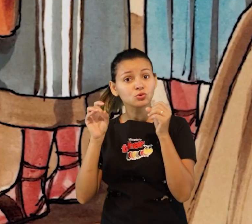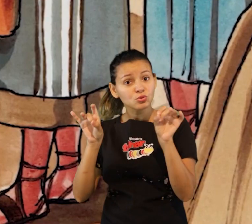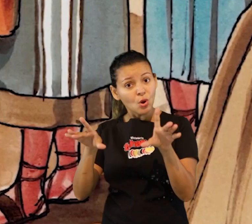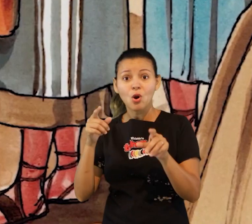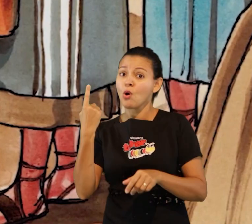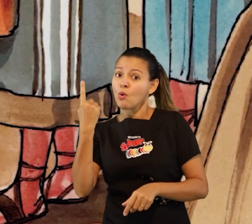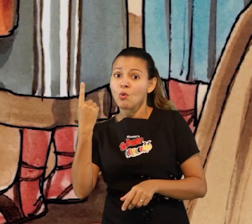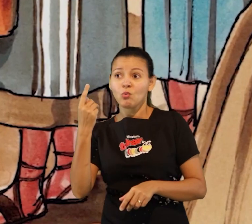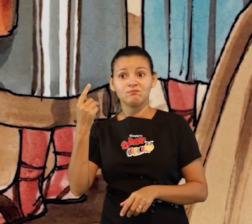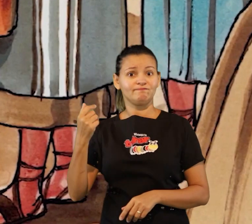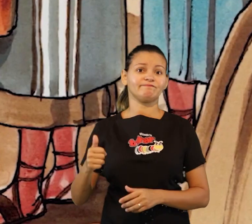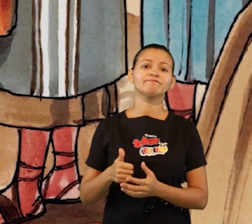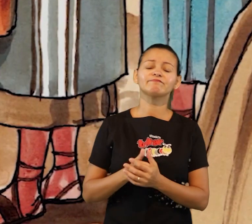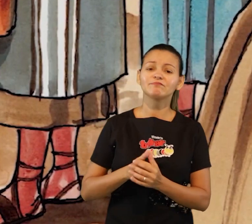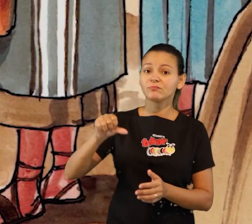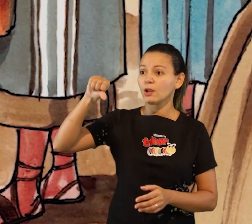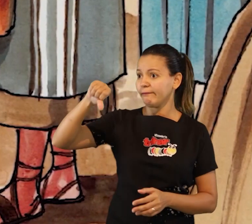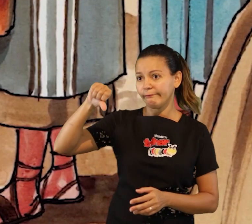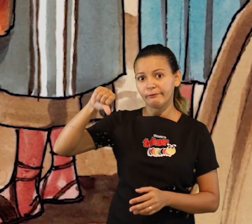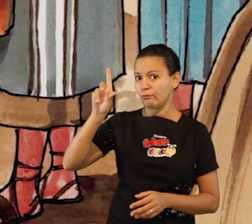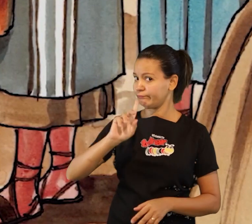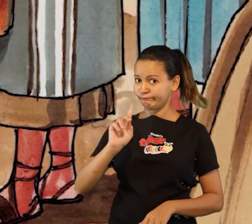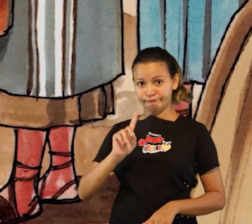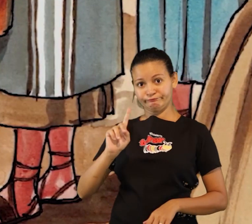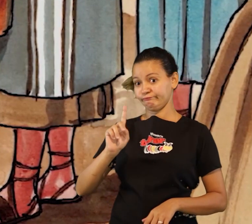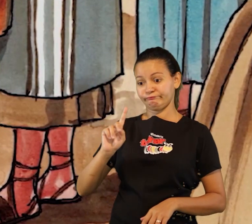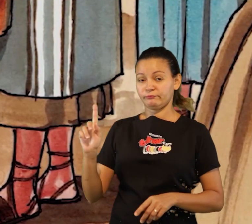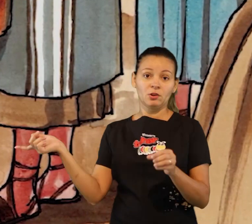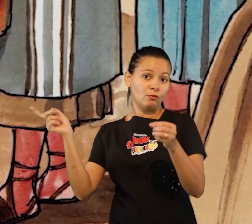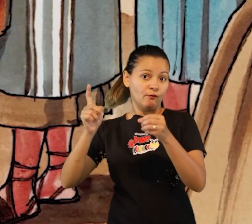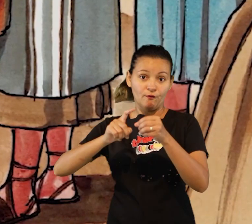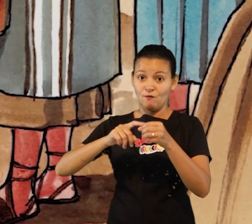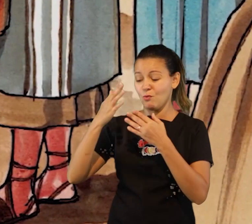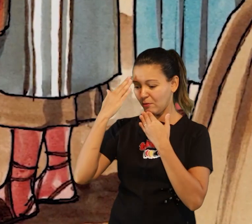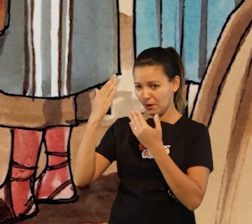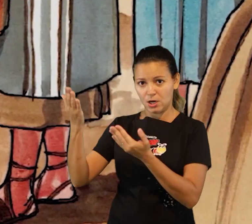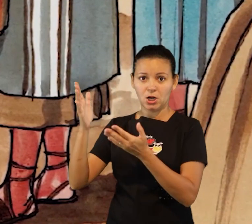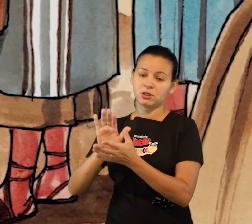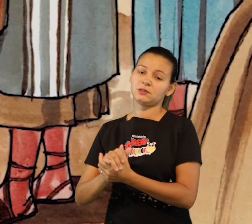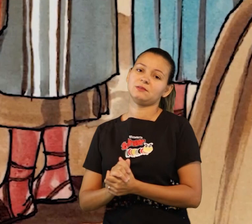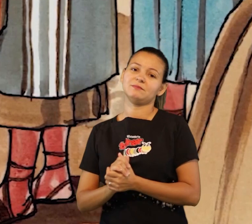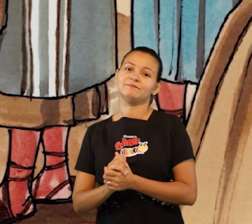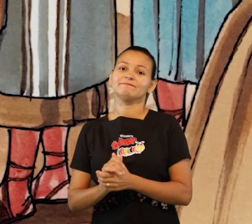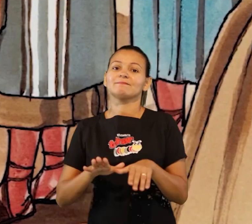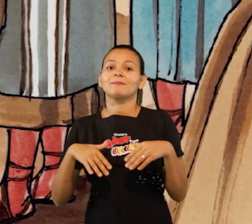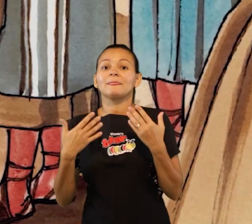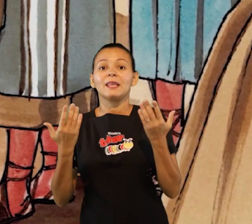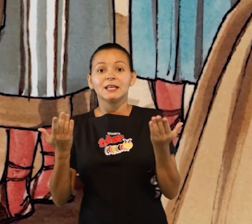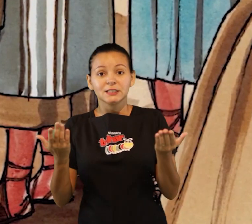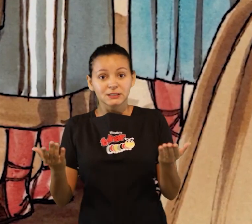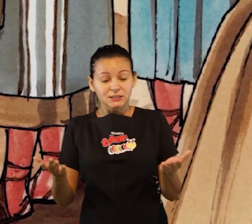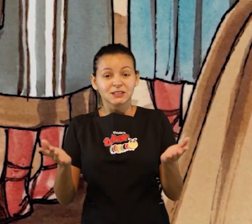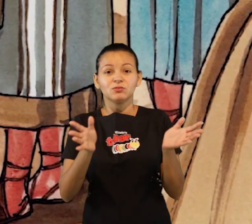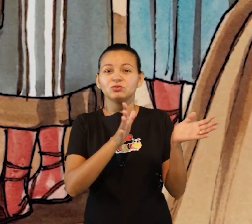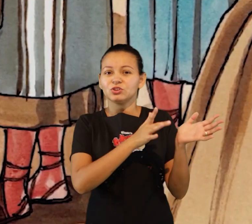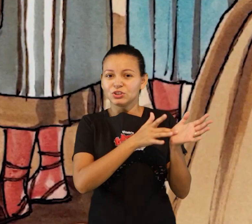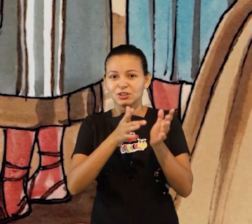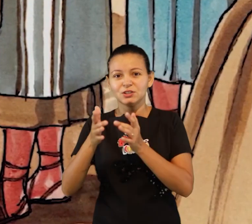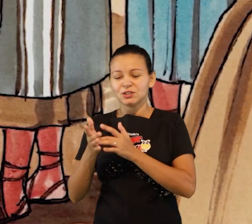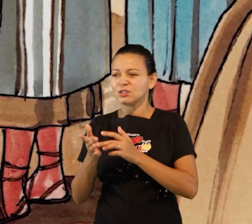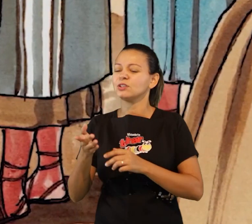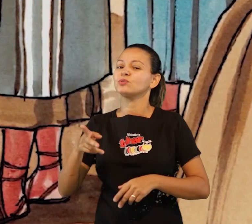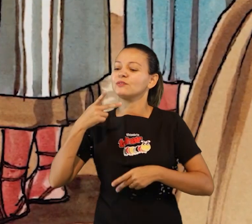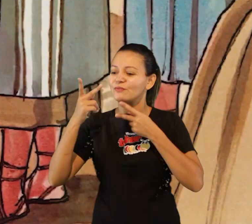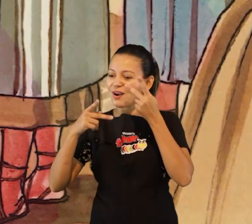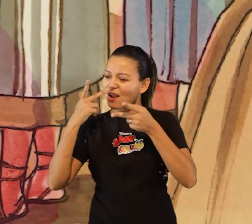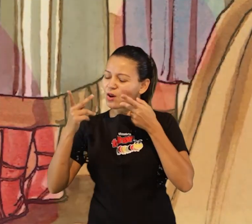estrangeiro voltou para louvar a Deus e Jesus disse a ele levanta-te e vá você está curado porque